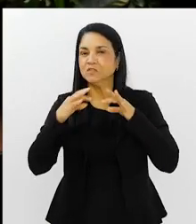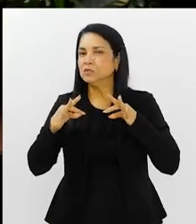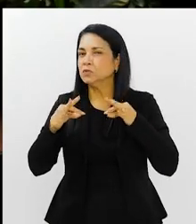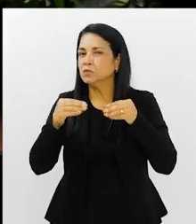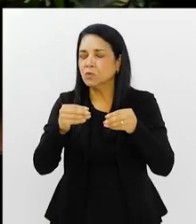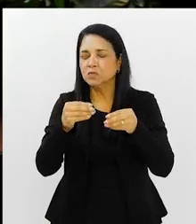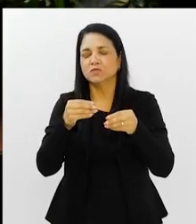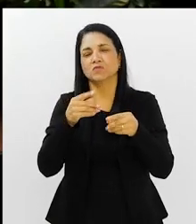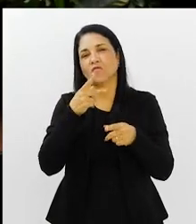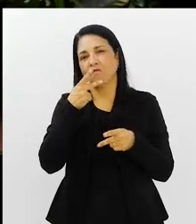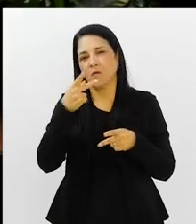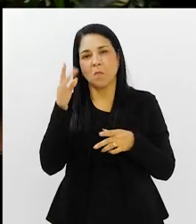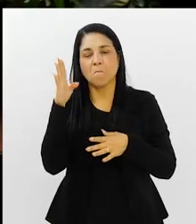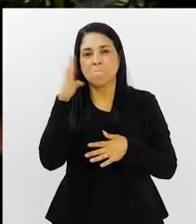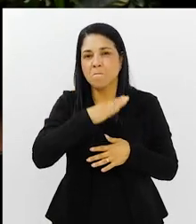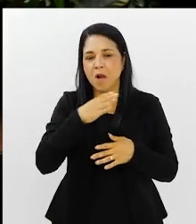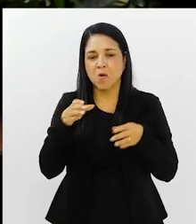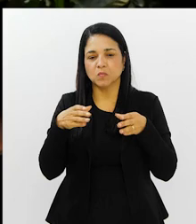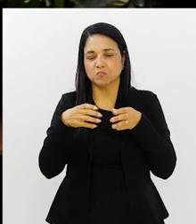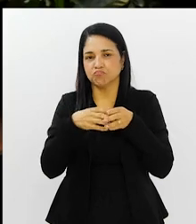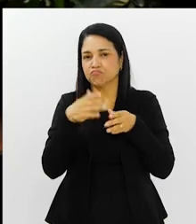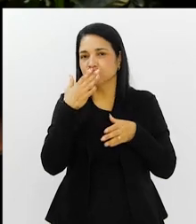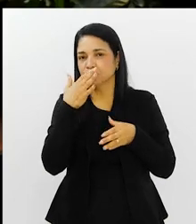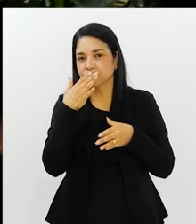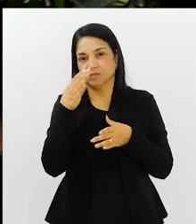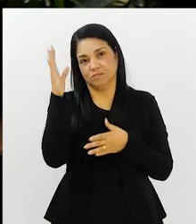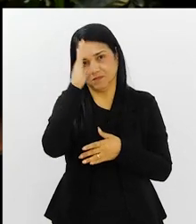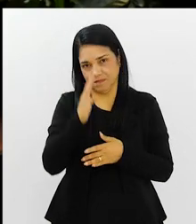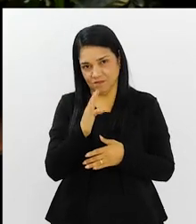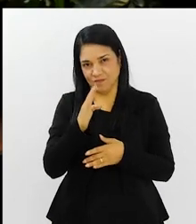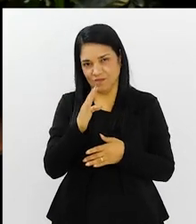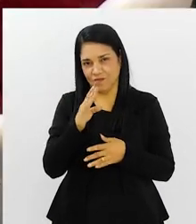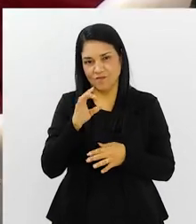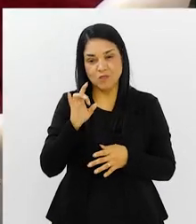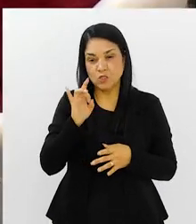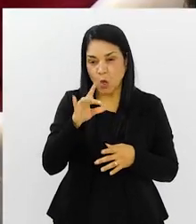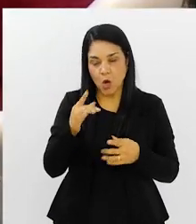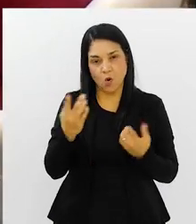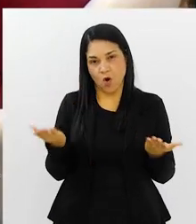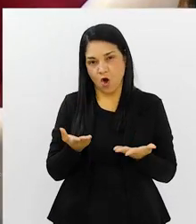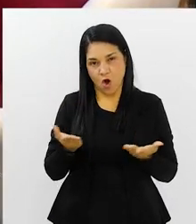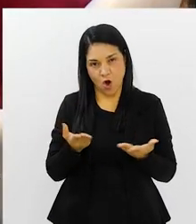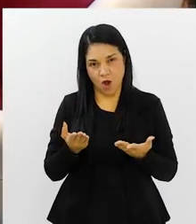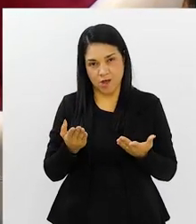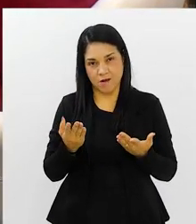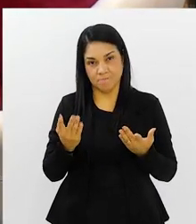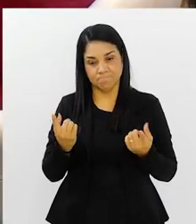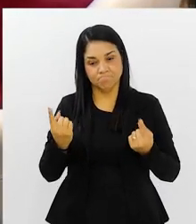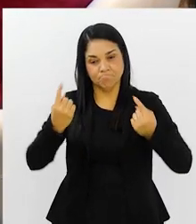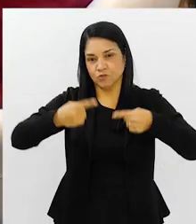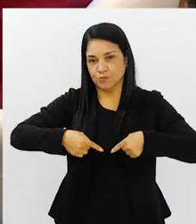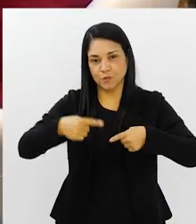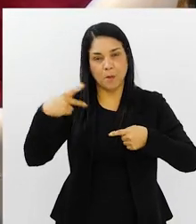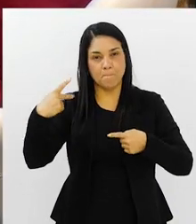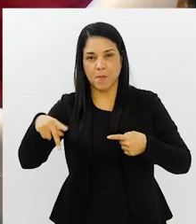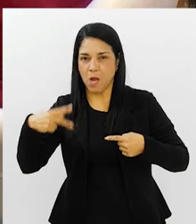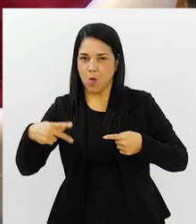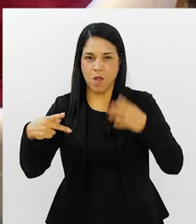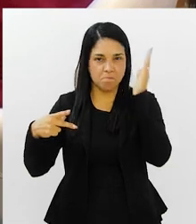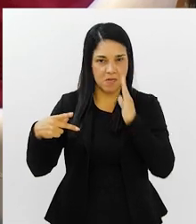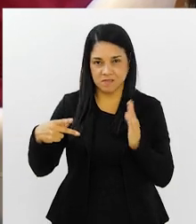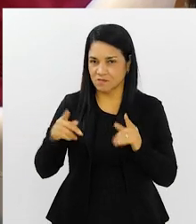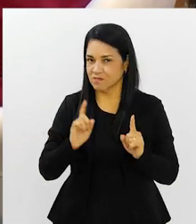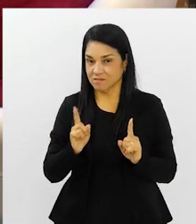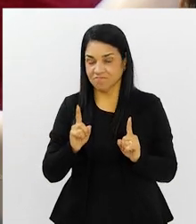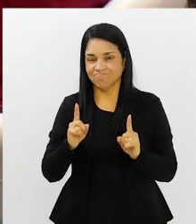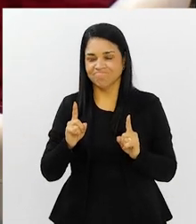a desejar há muito tempo. Não foi só agora contra o Paraguai, não, Wagner. Não foi só agora contra o Equador, não. Ela está deixando